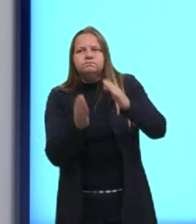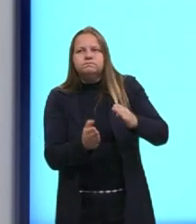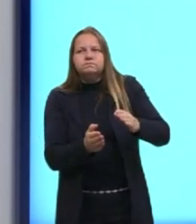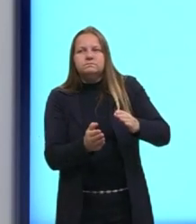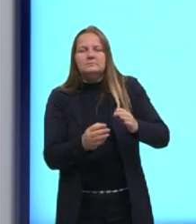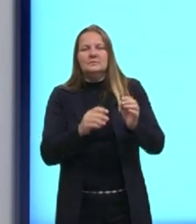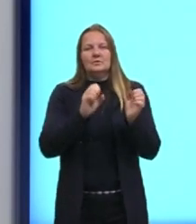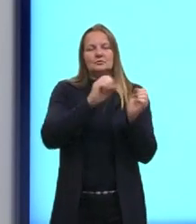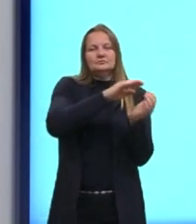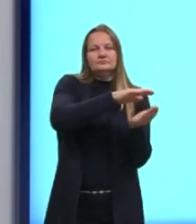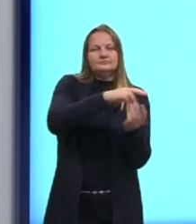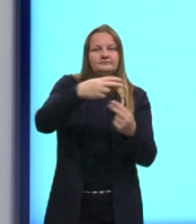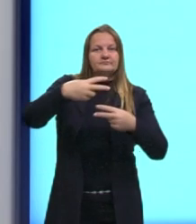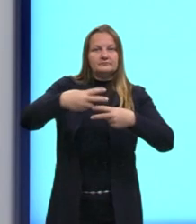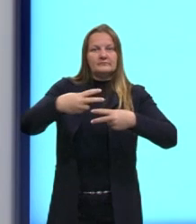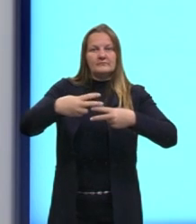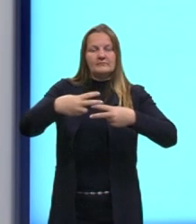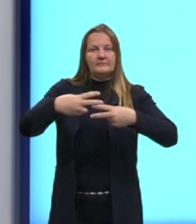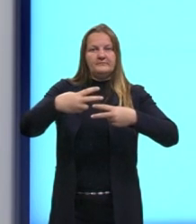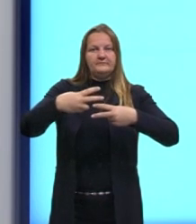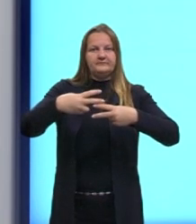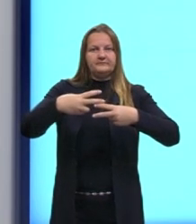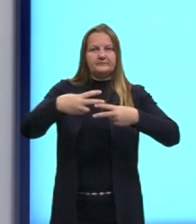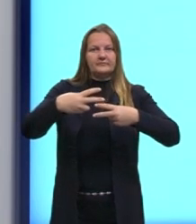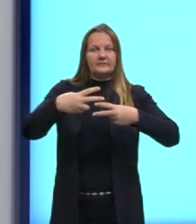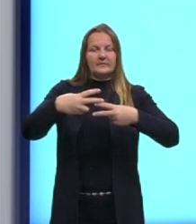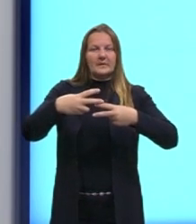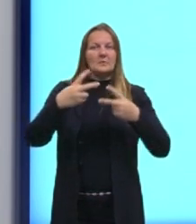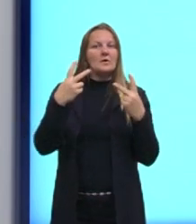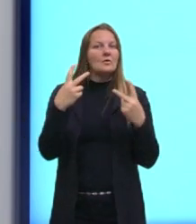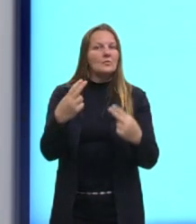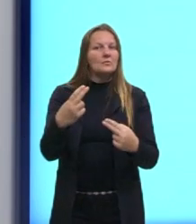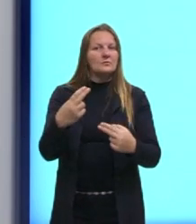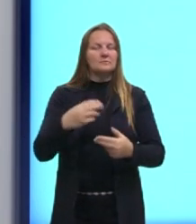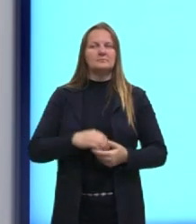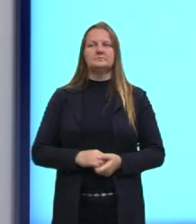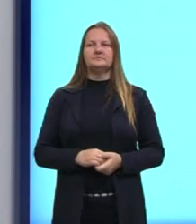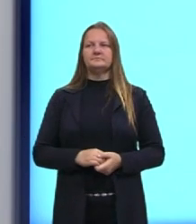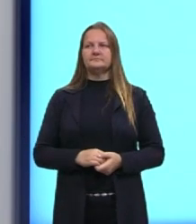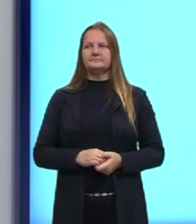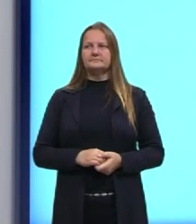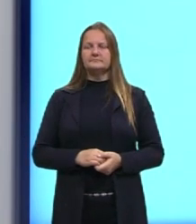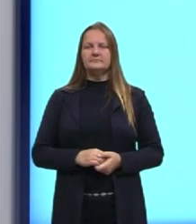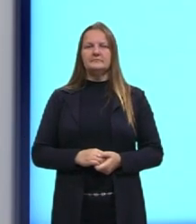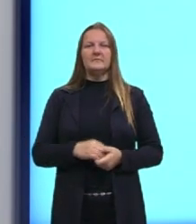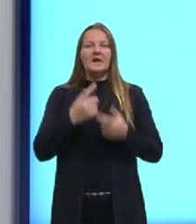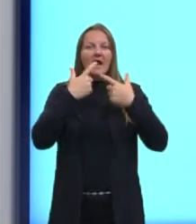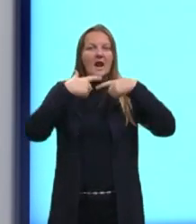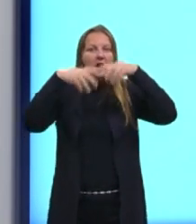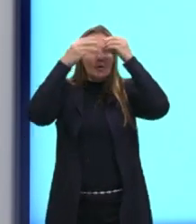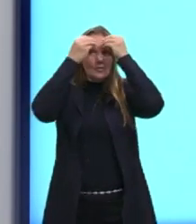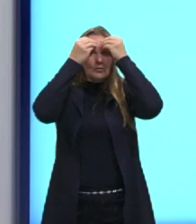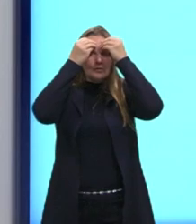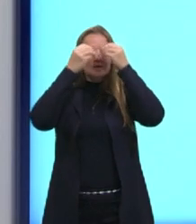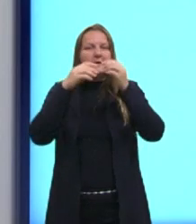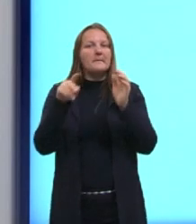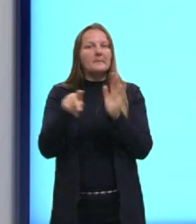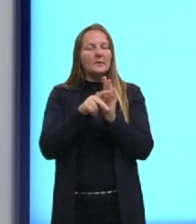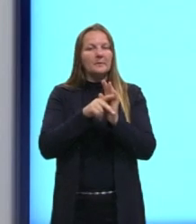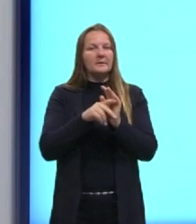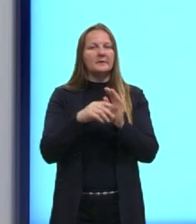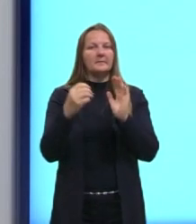seus coeficientes angulares forem iguais. Na linguagem matemática, nós trazemos os símbolos